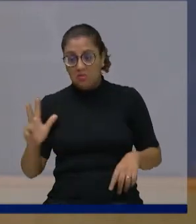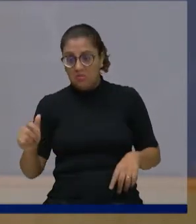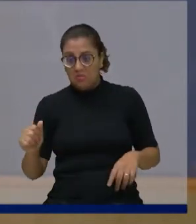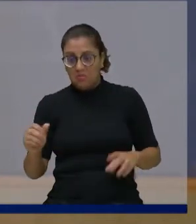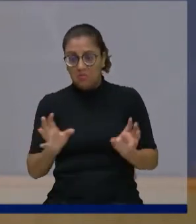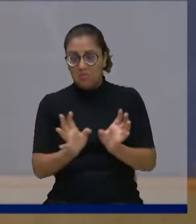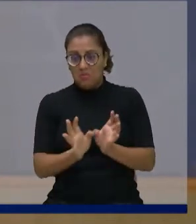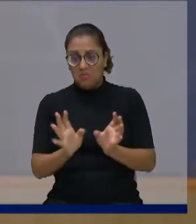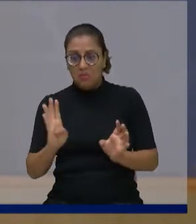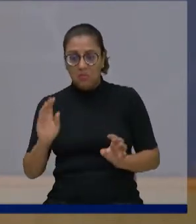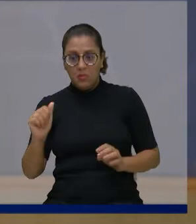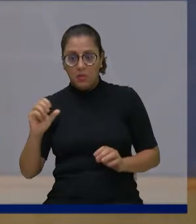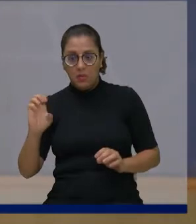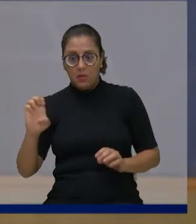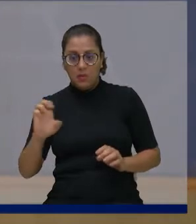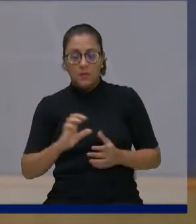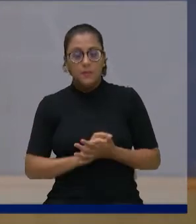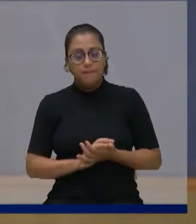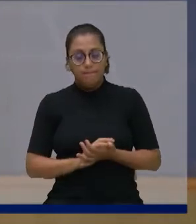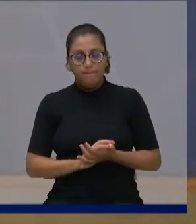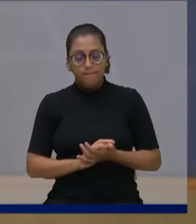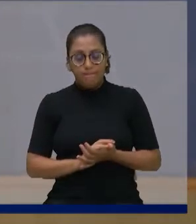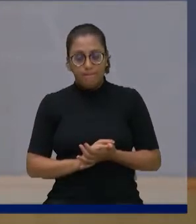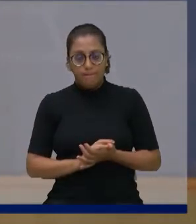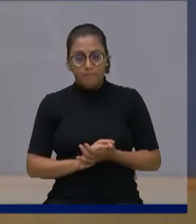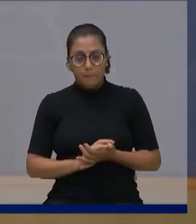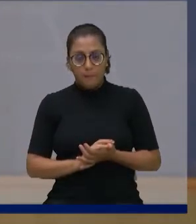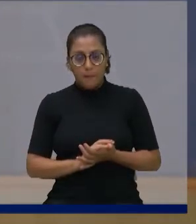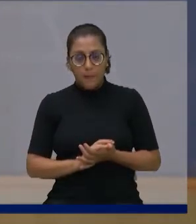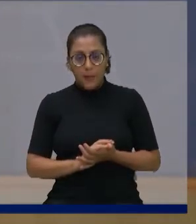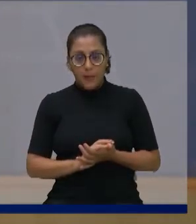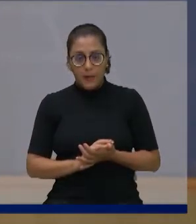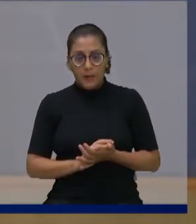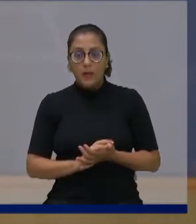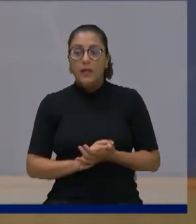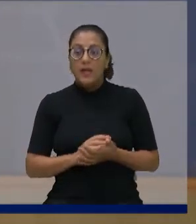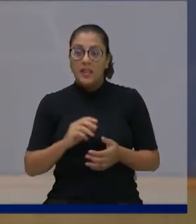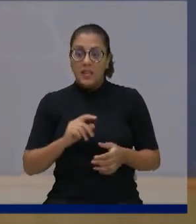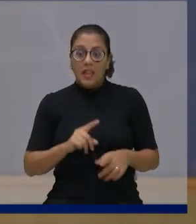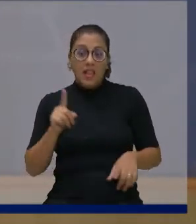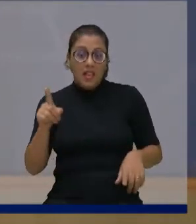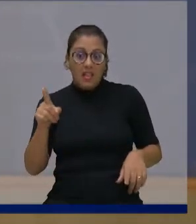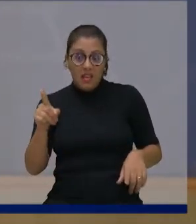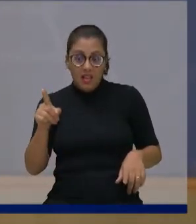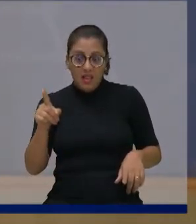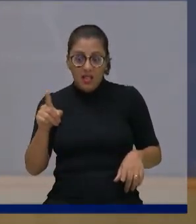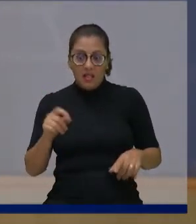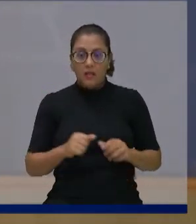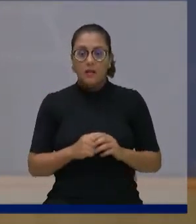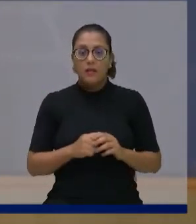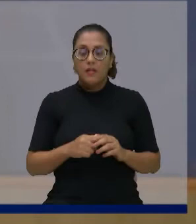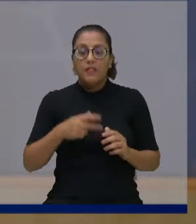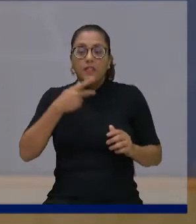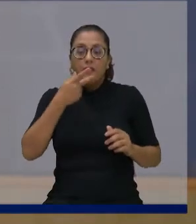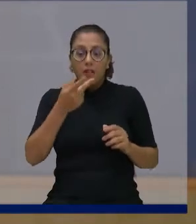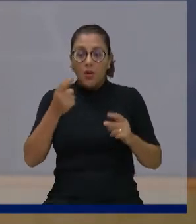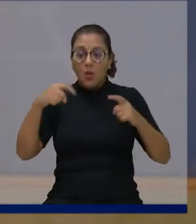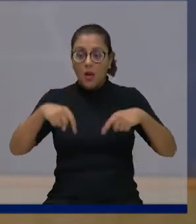E esse conteúdo foi colocado em pauta por ele próprio. E pior,